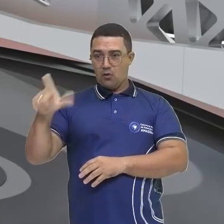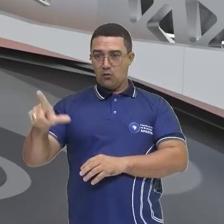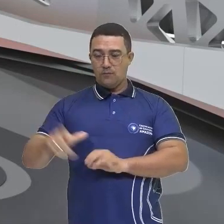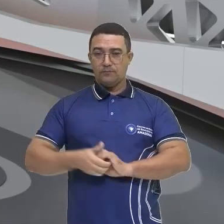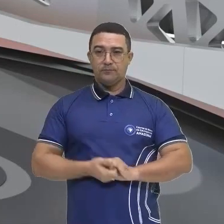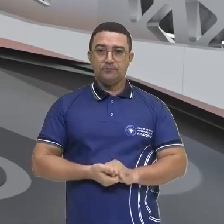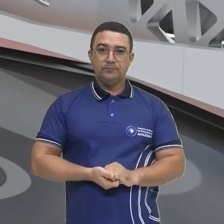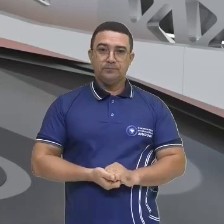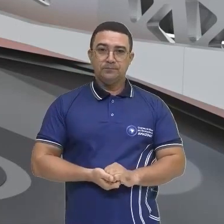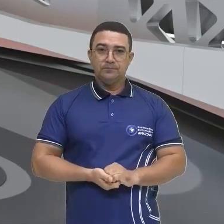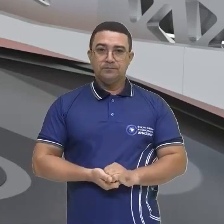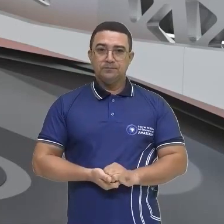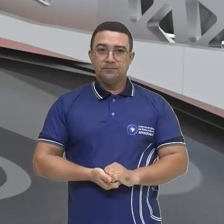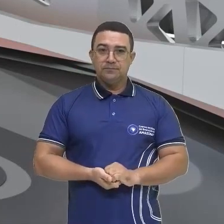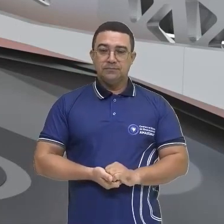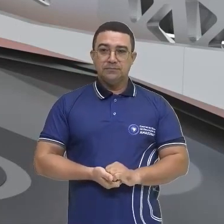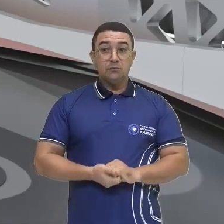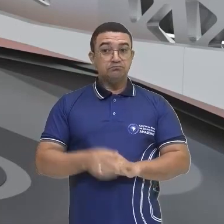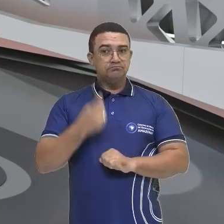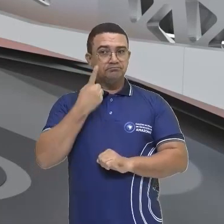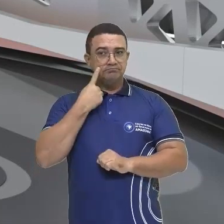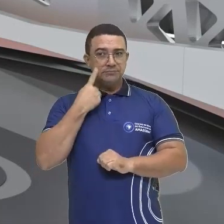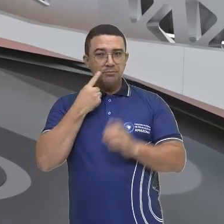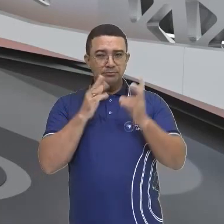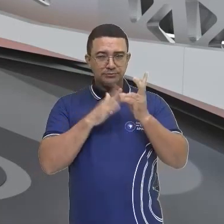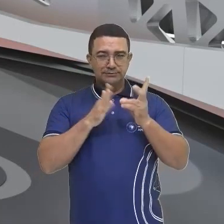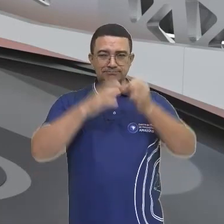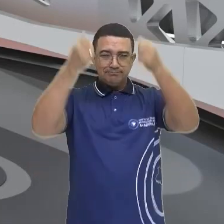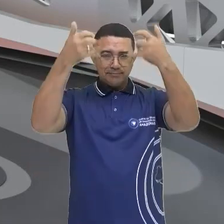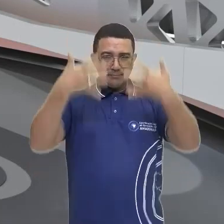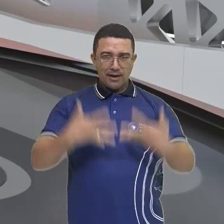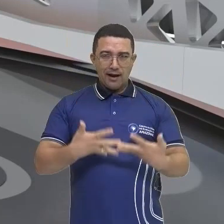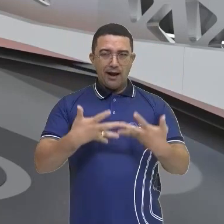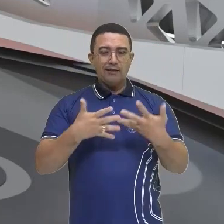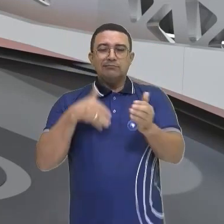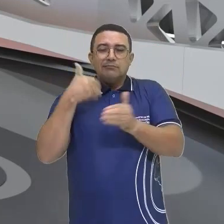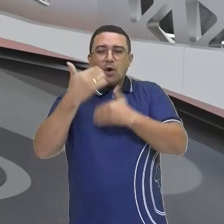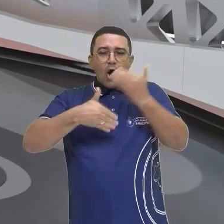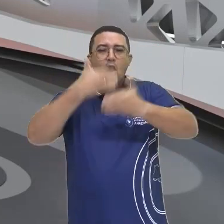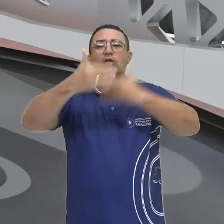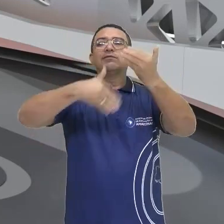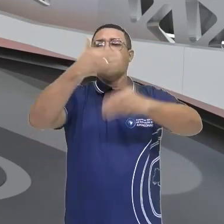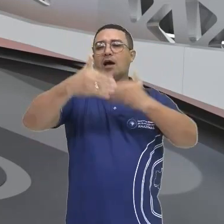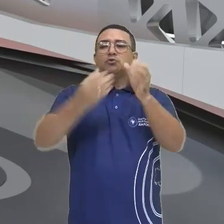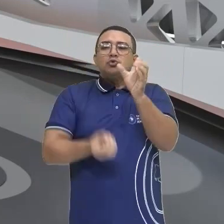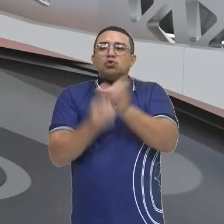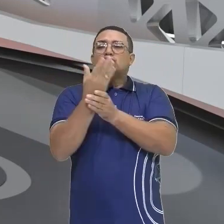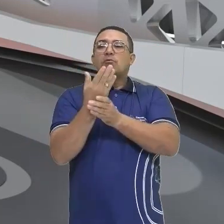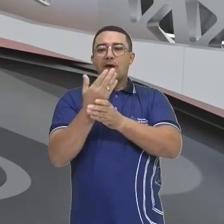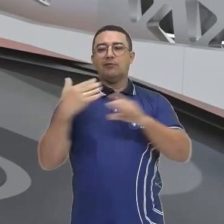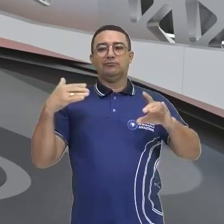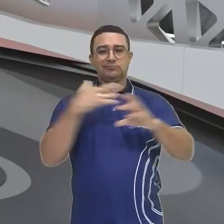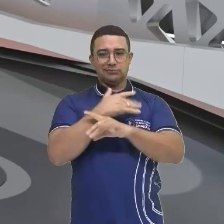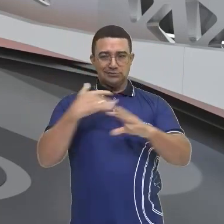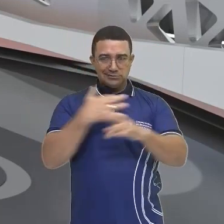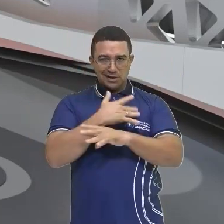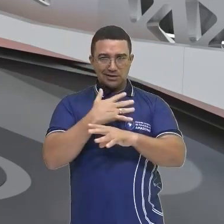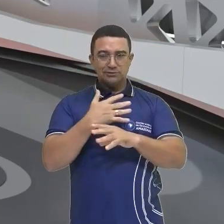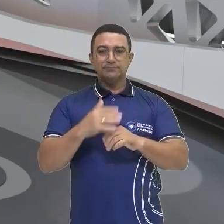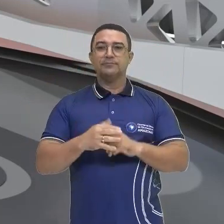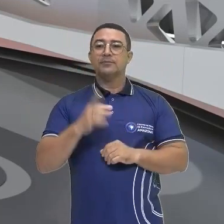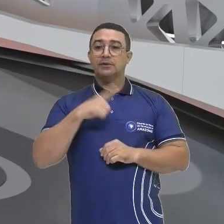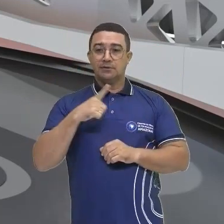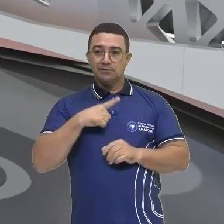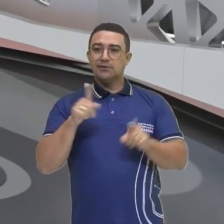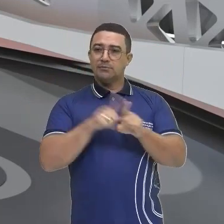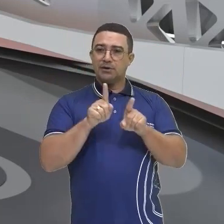Muito bem, então ouvimos aí o Curumi explicando esse processo de urbanização, onde ocorre o processo